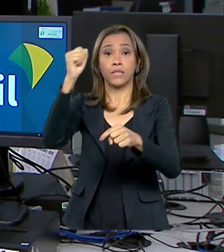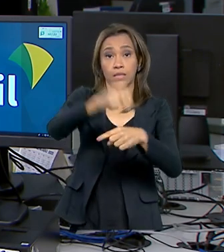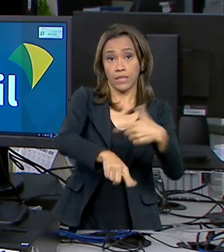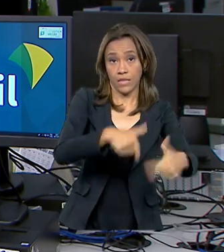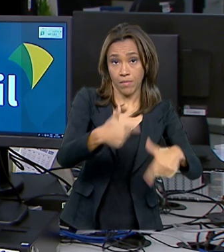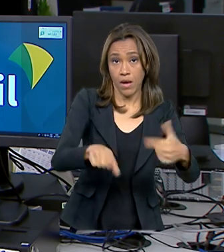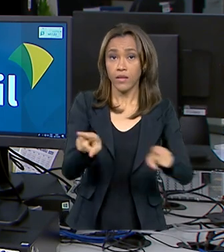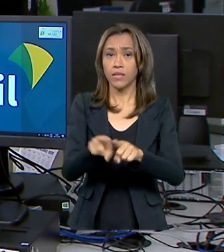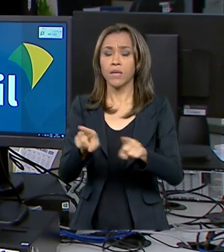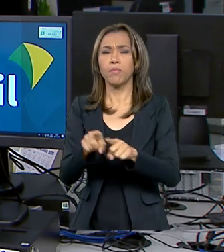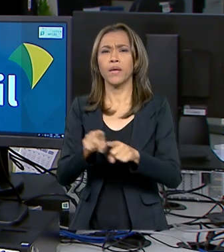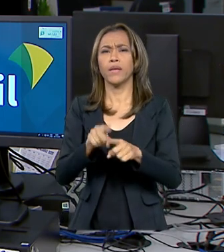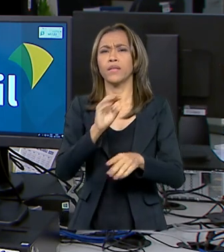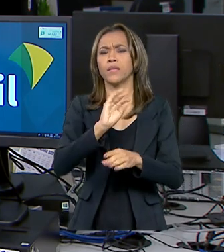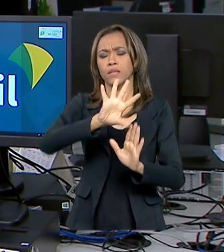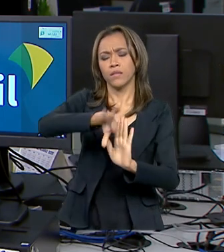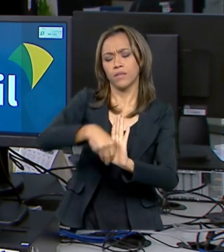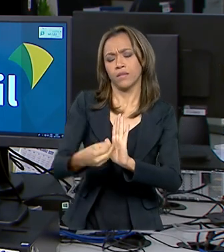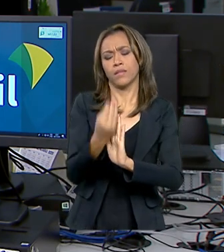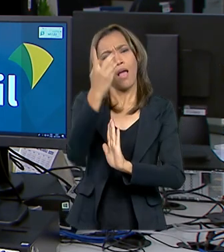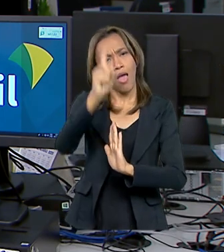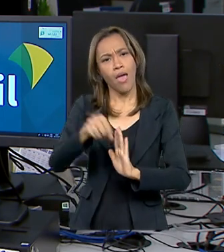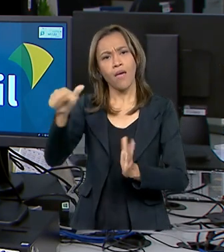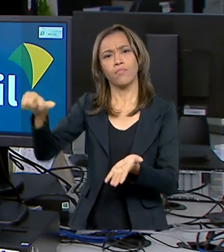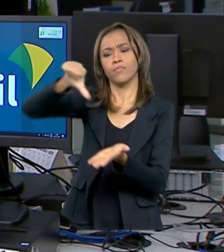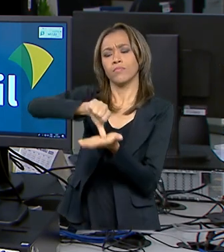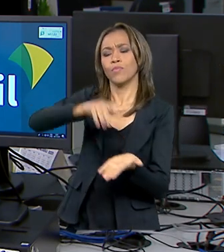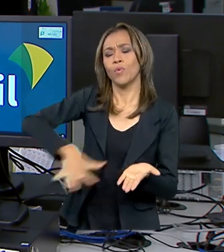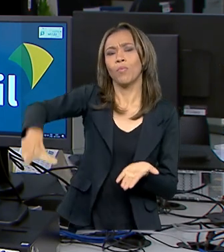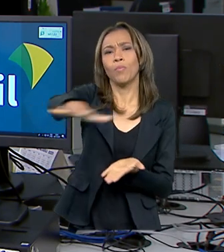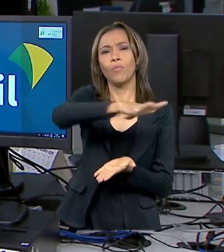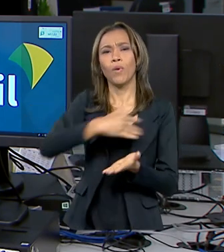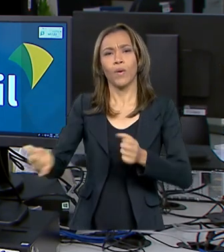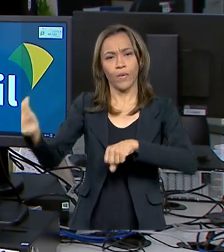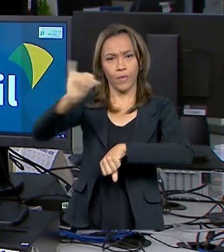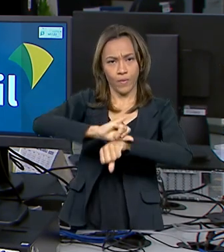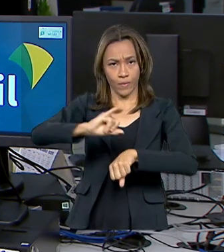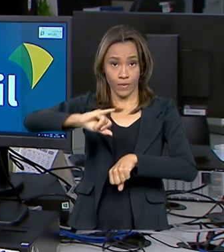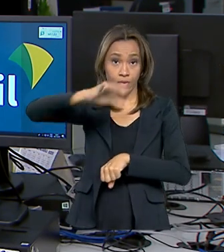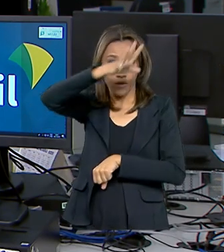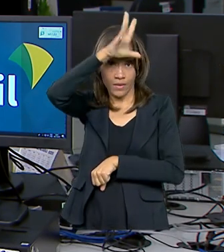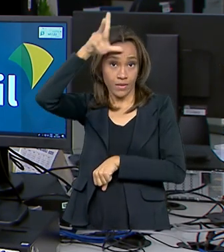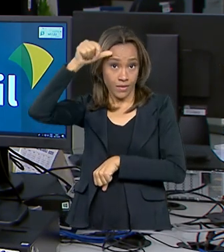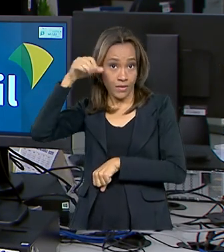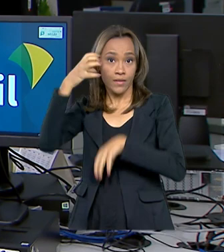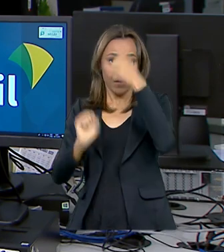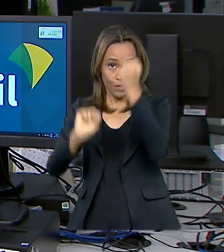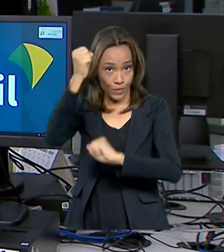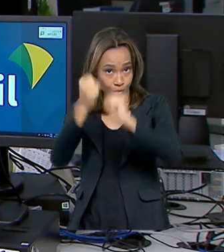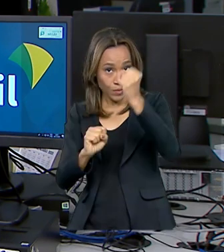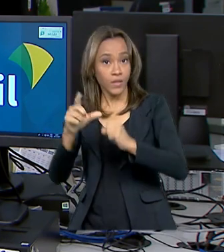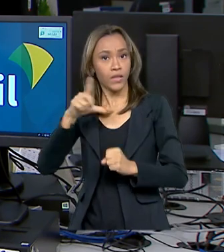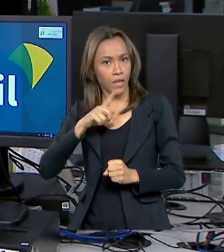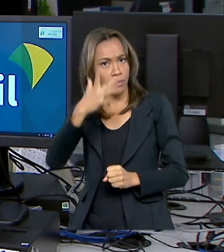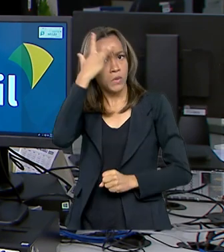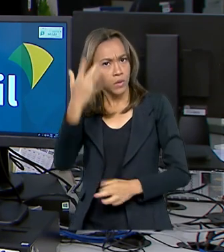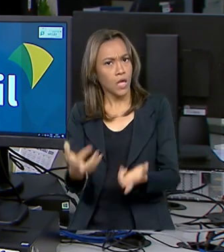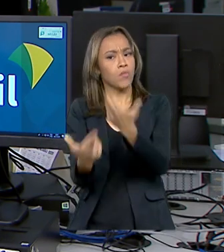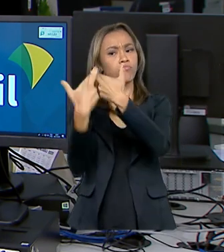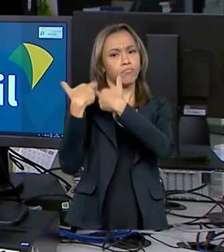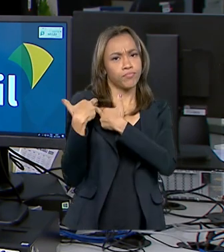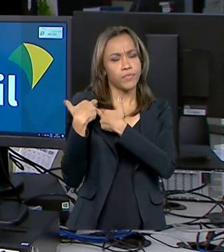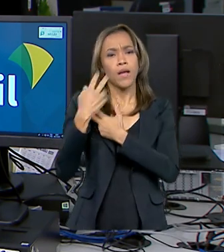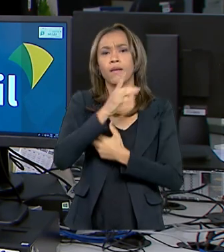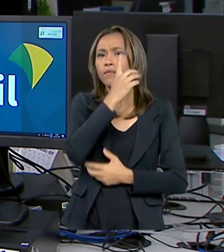Manaus, que emprega hoje 500 mil pessoas e tem empresas ambientalmente responsáveis. Em visita à região, o